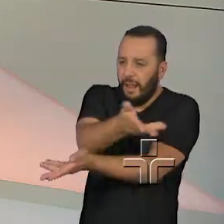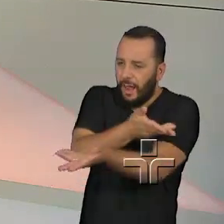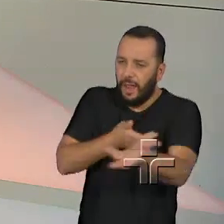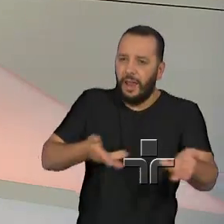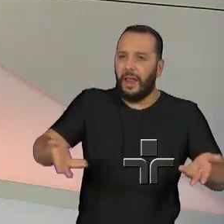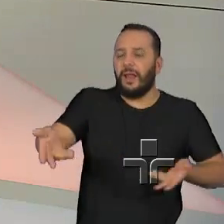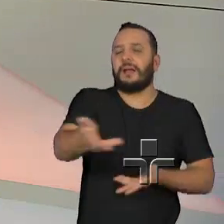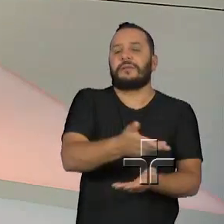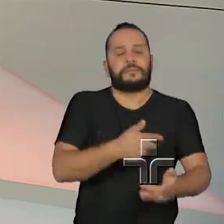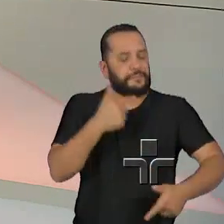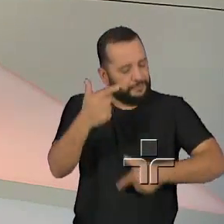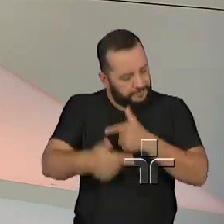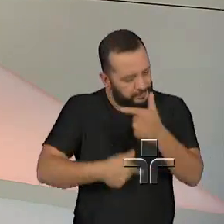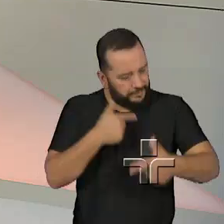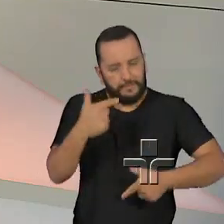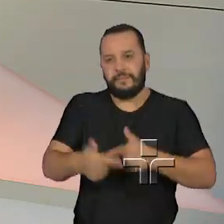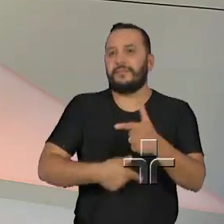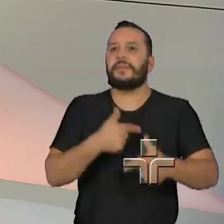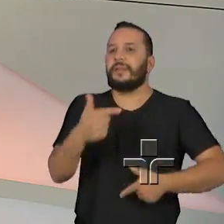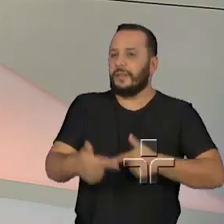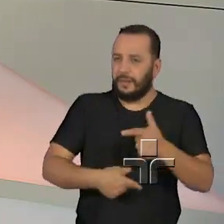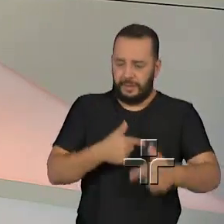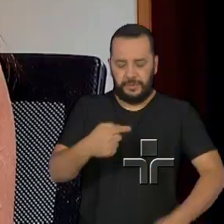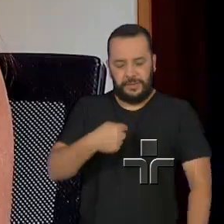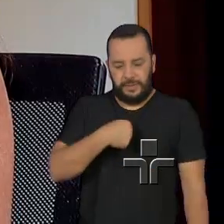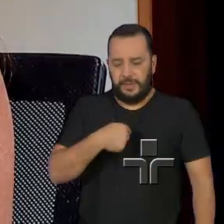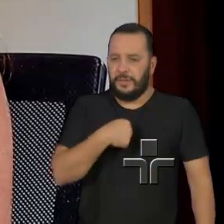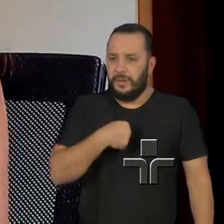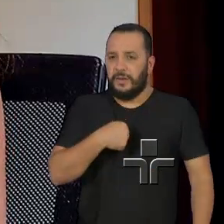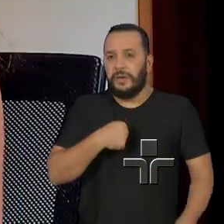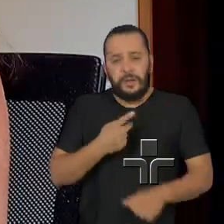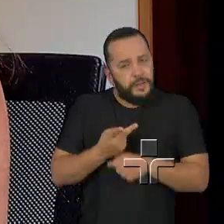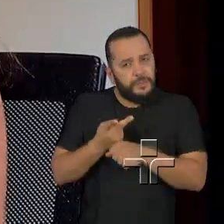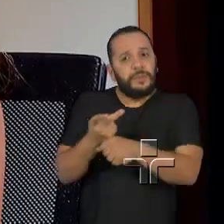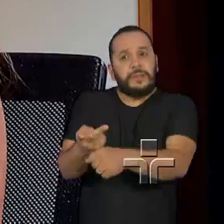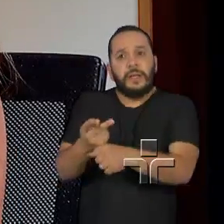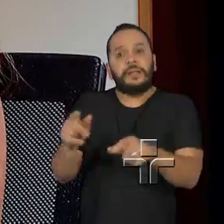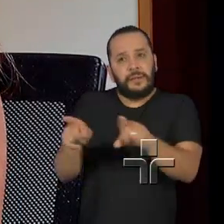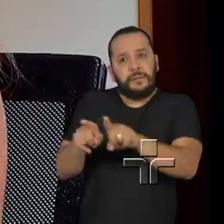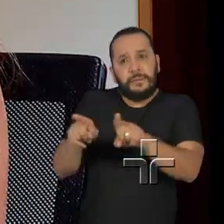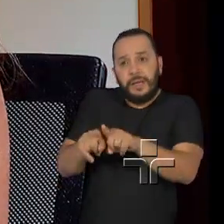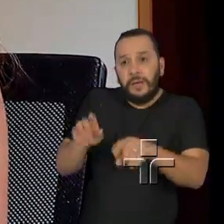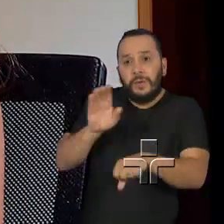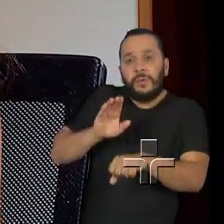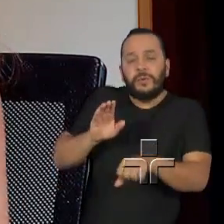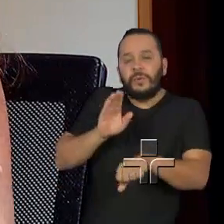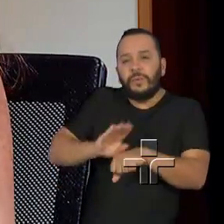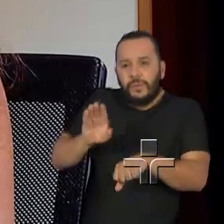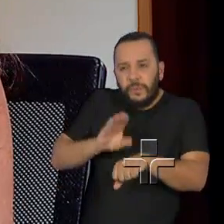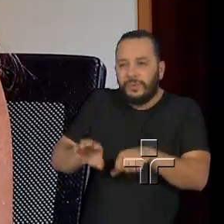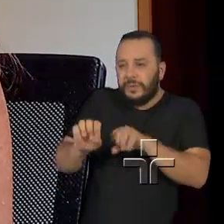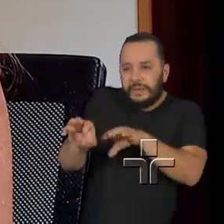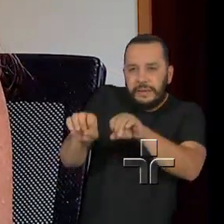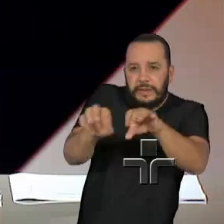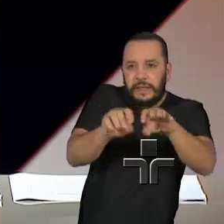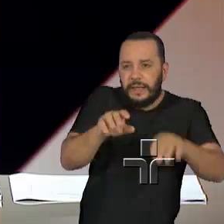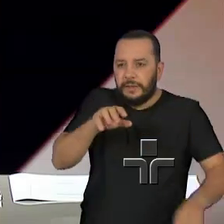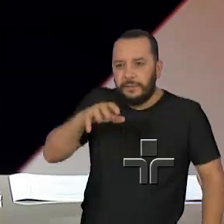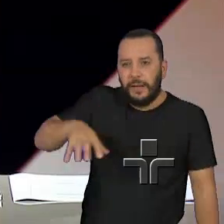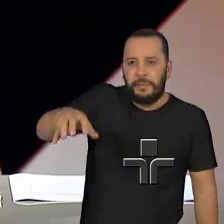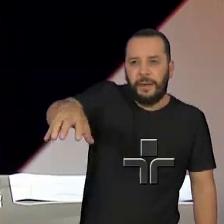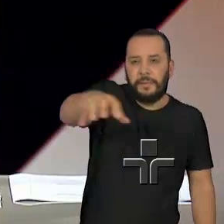e eu trabalho muito ativamente buscando e exigindo e levando capacitação para esse pessoal da linha de frente.